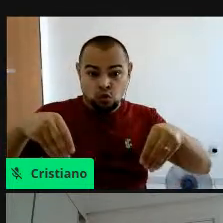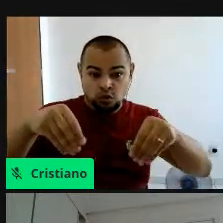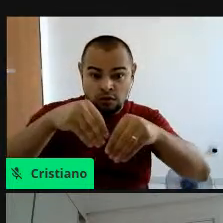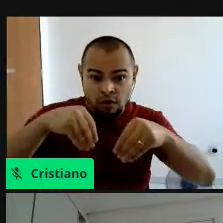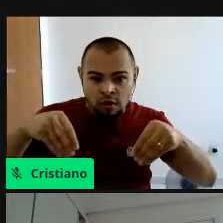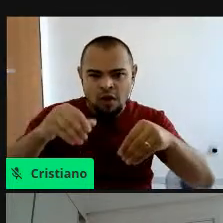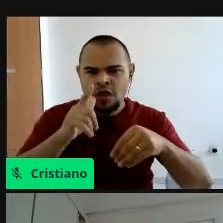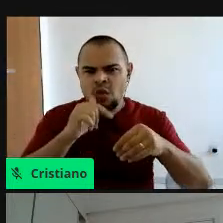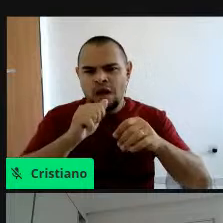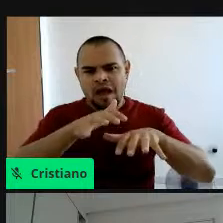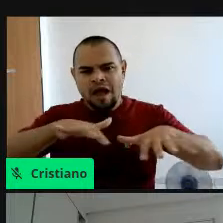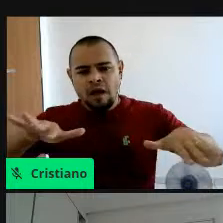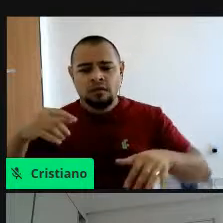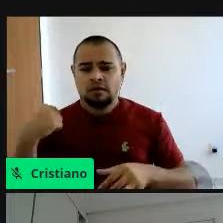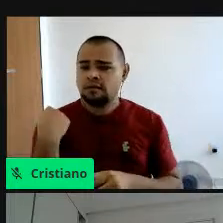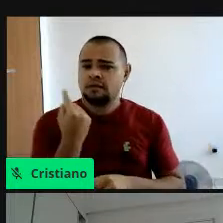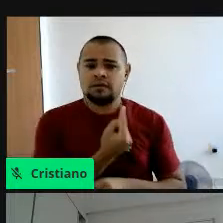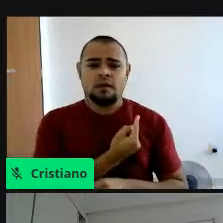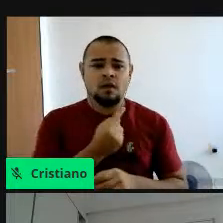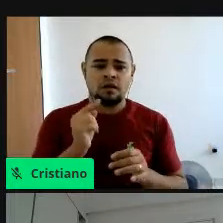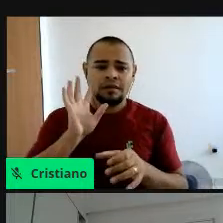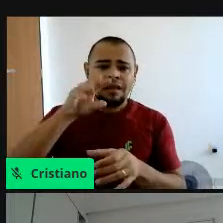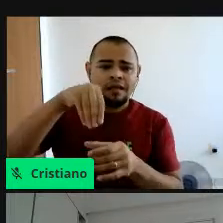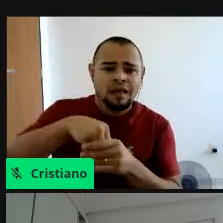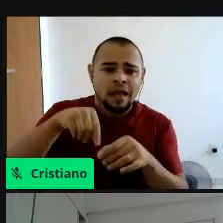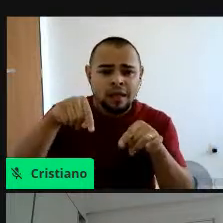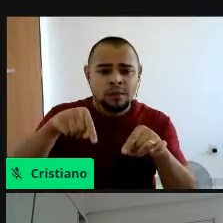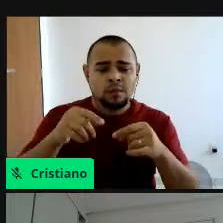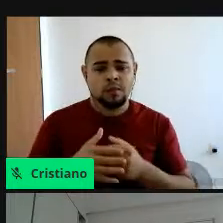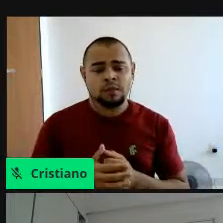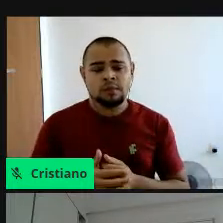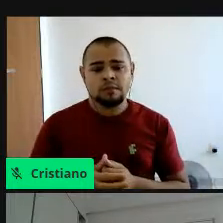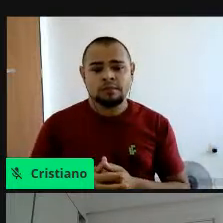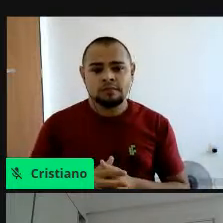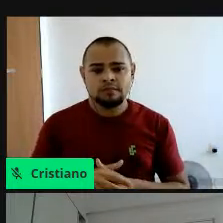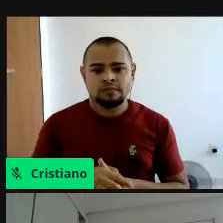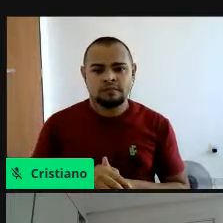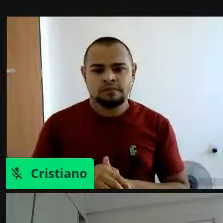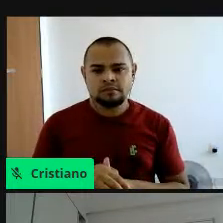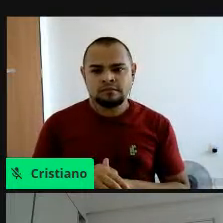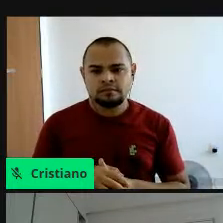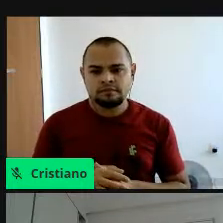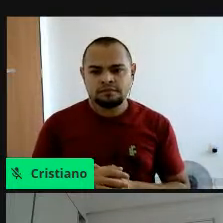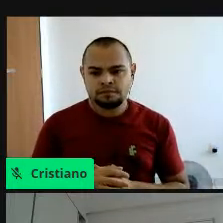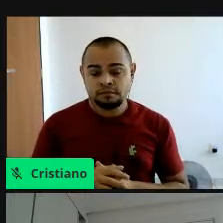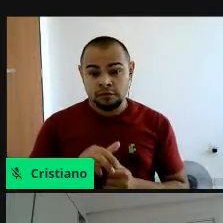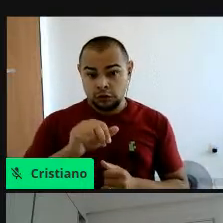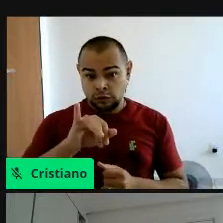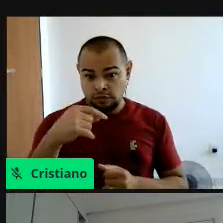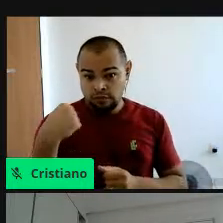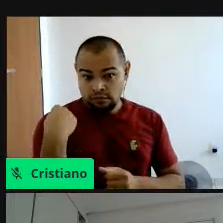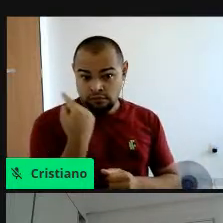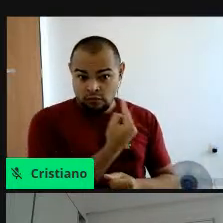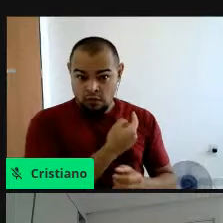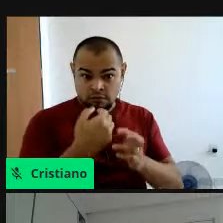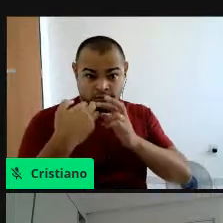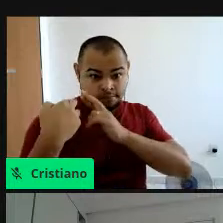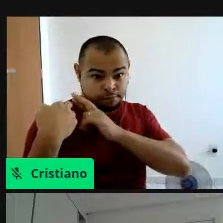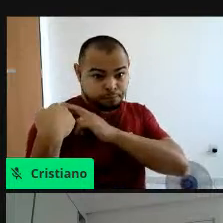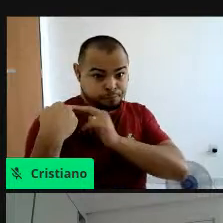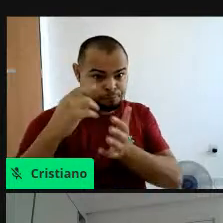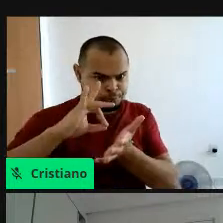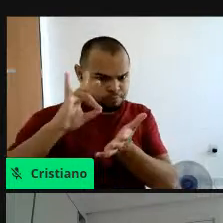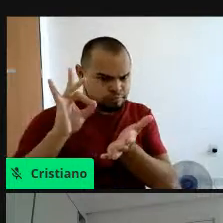está nesse meio, a gente está nessa biosfera, e, se formos responsáveis, não é,